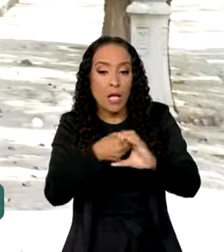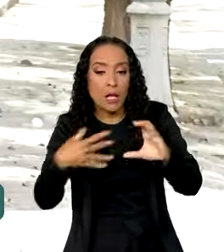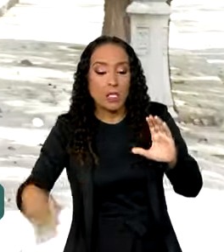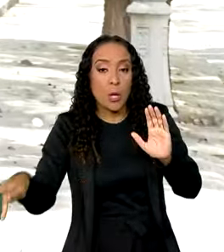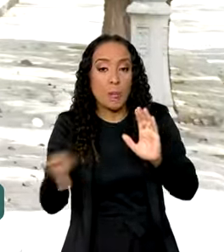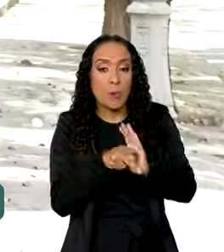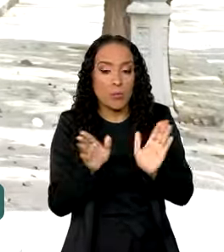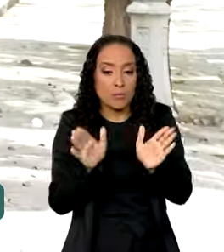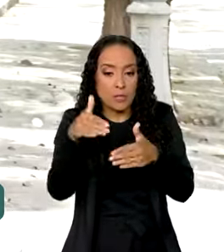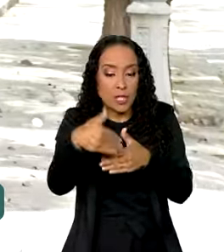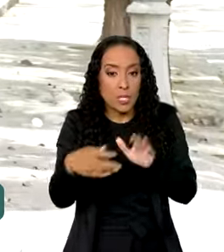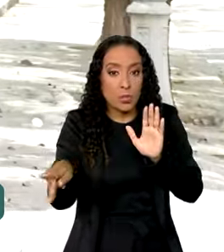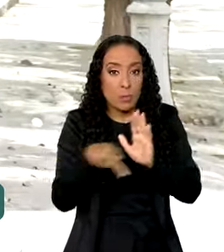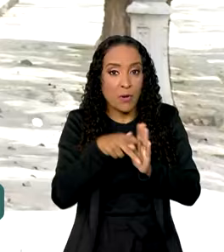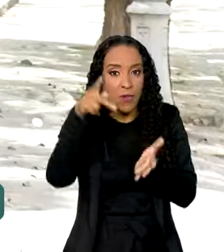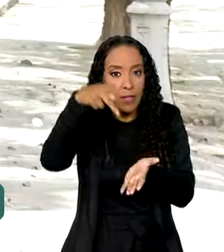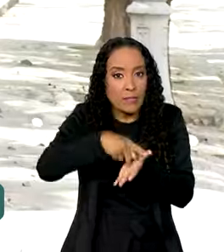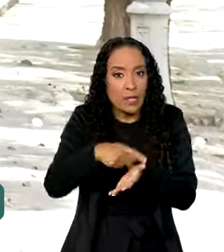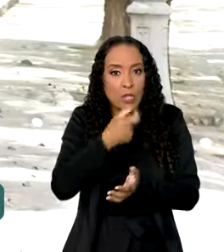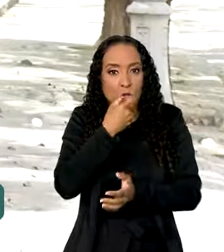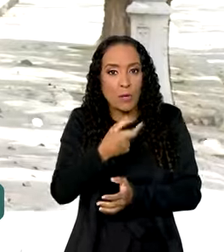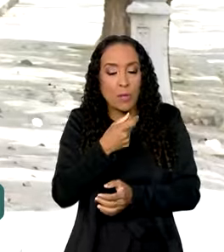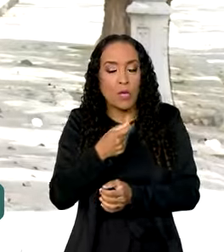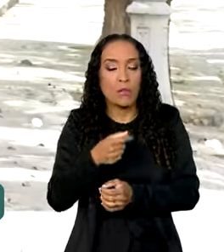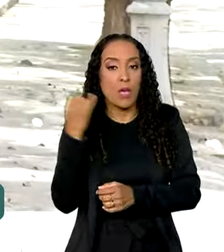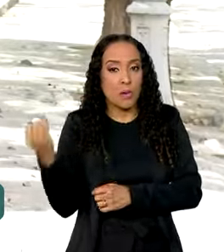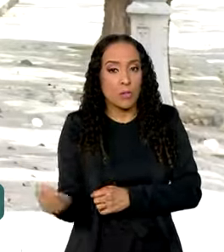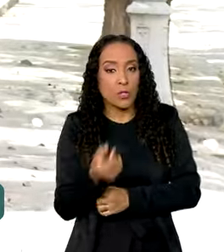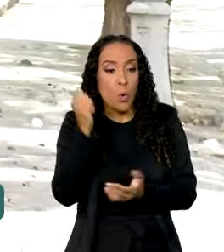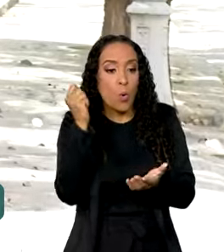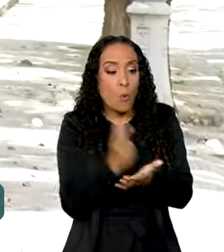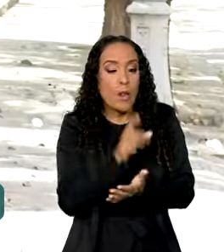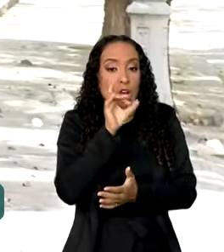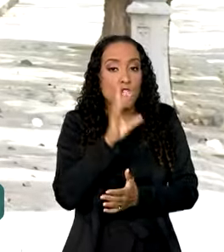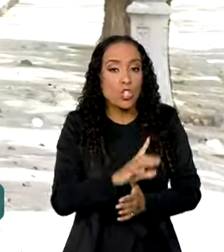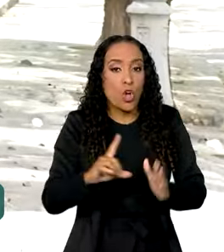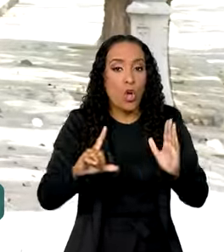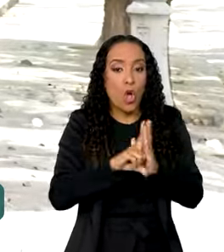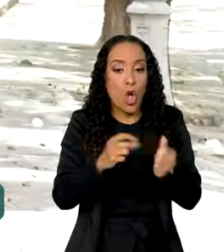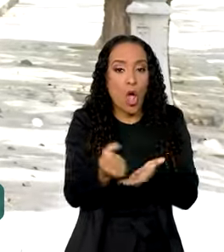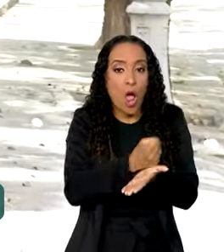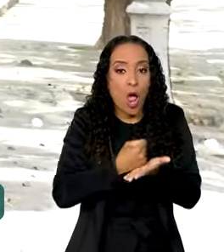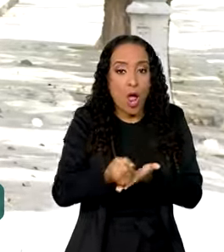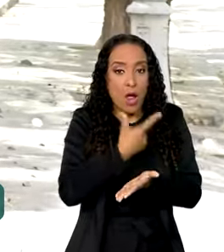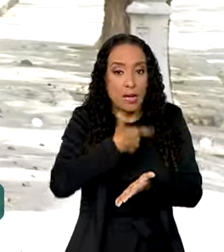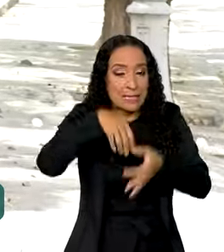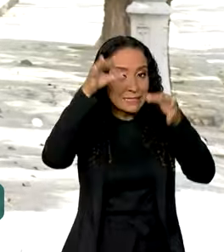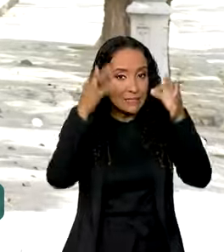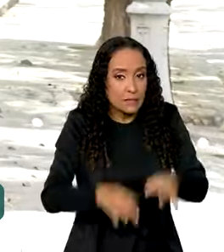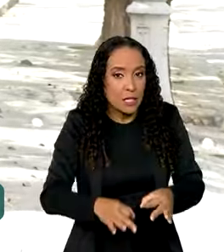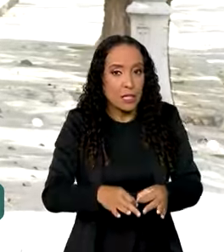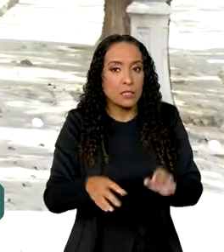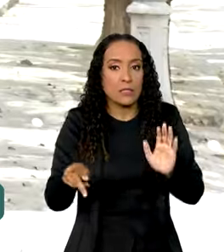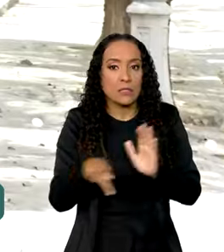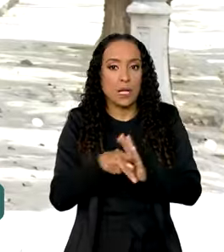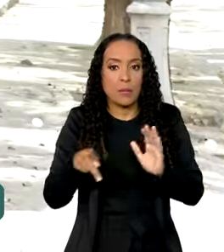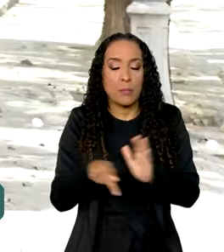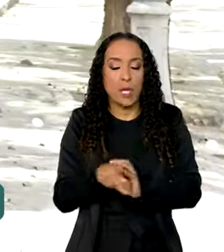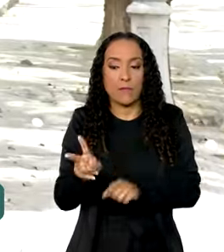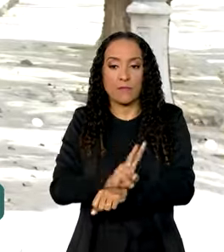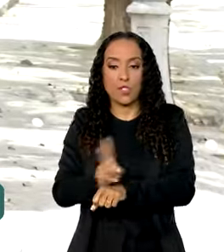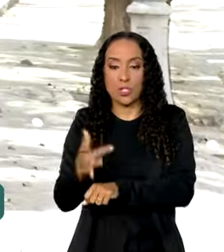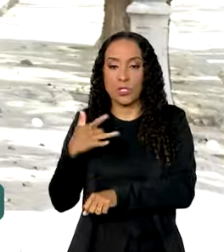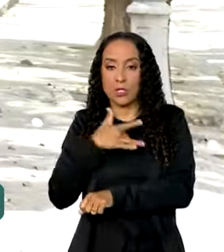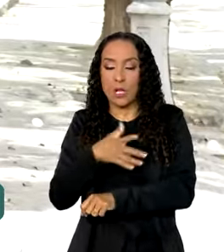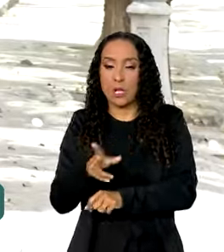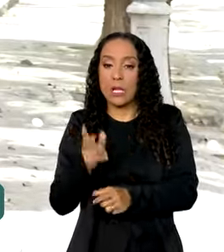da embalagem do Ozenpik. É importante comprar o produto somente de farmácias regulares com a vigilância sanitária e exigir